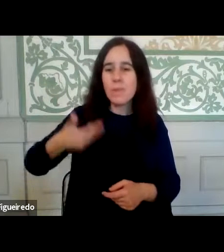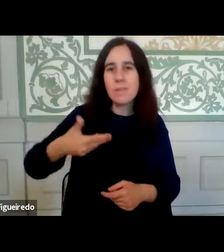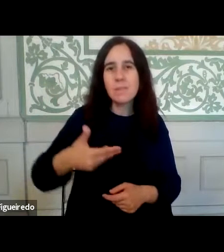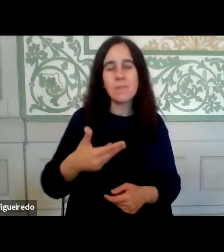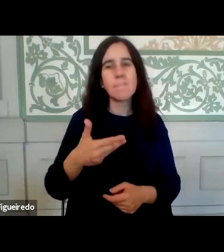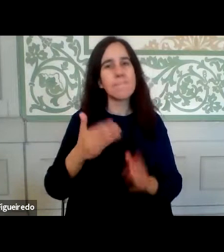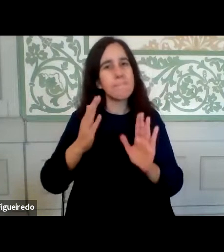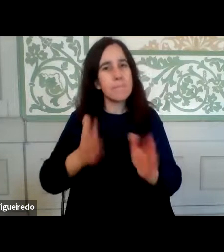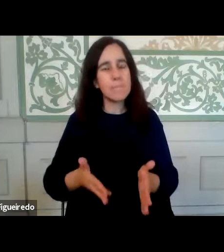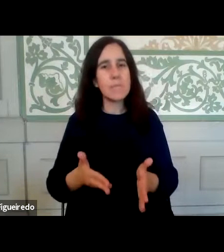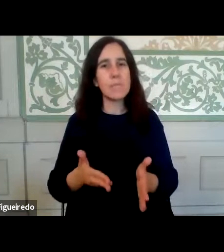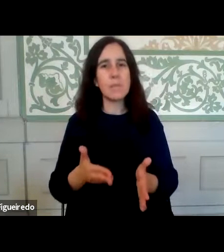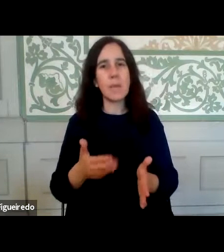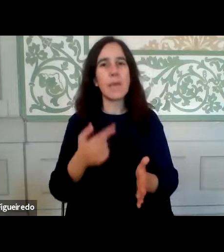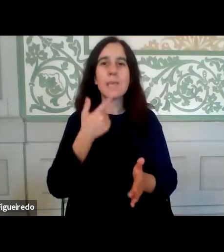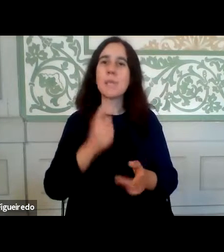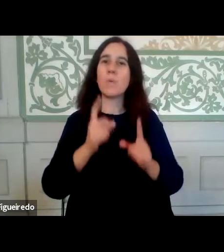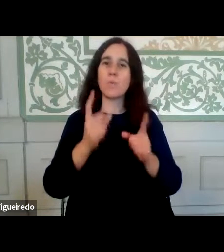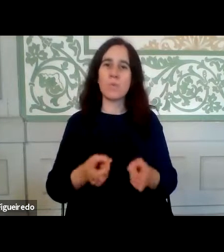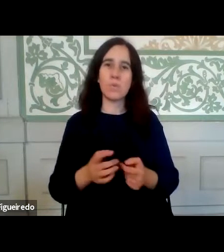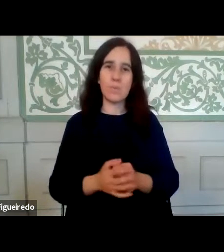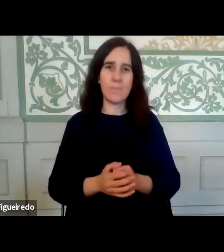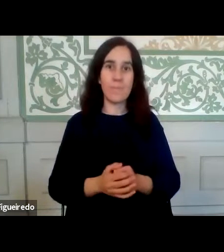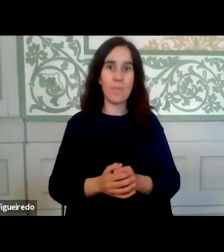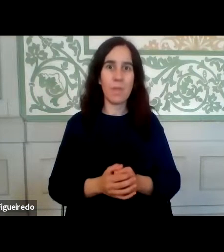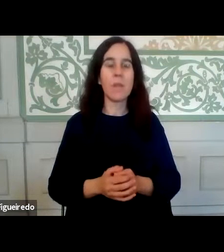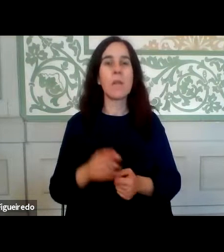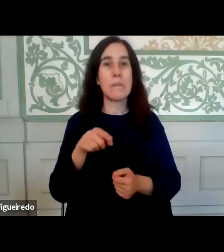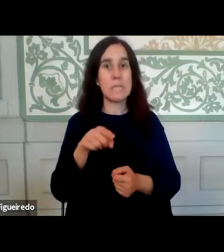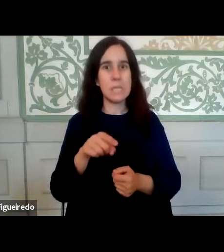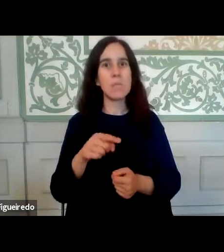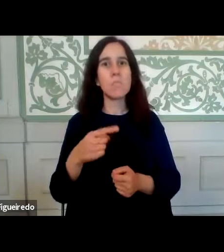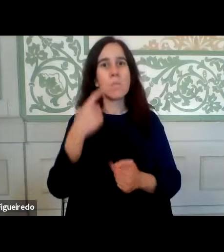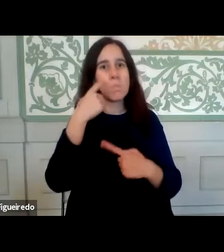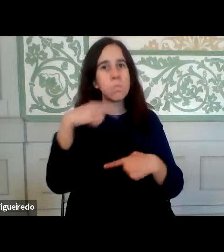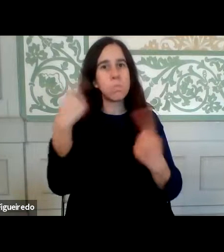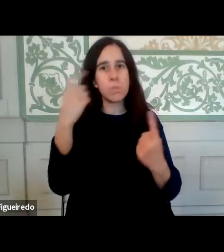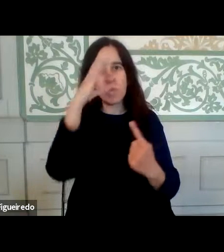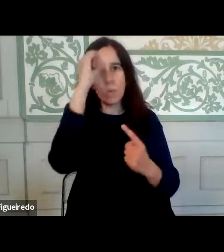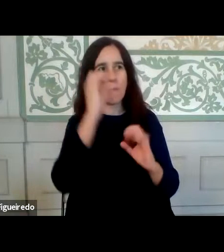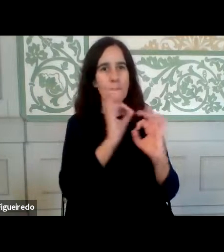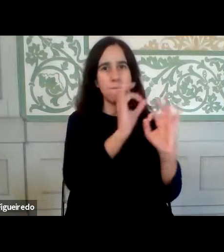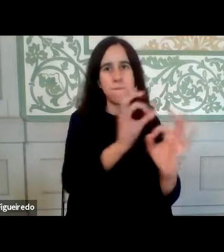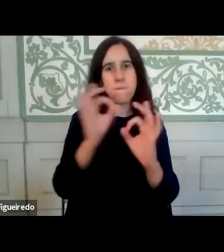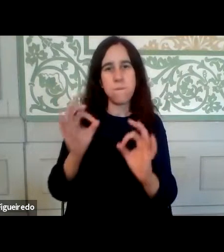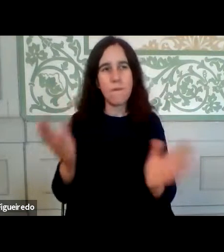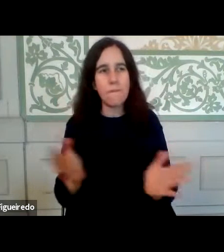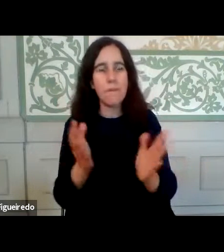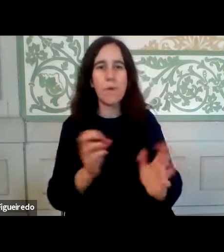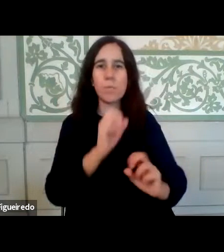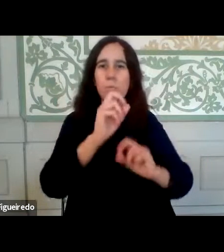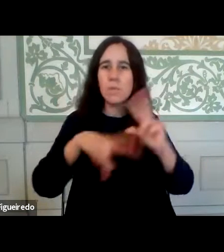apenas como o começo. A persecução do interesse público na modernidade,